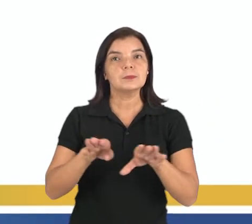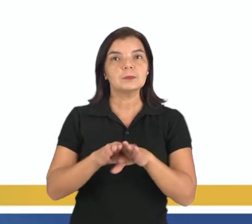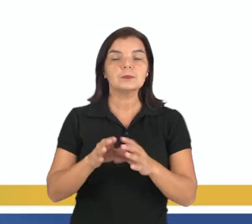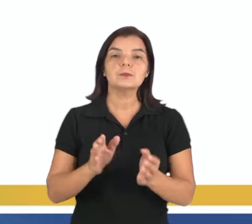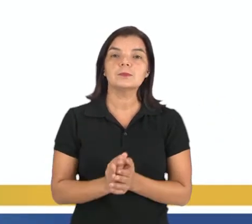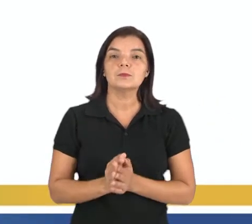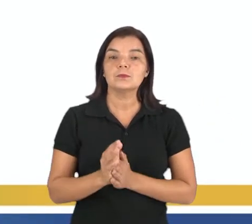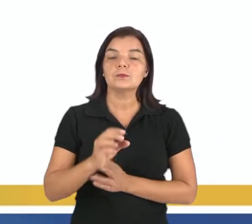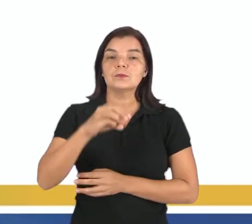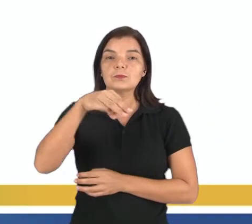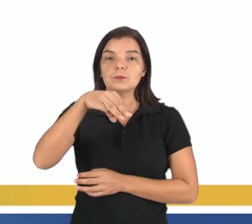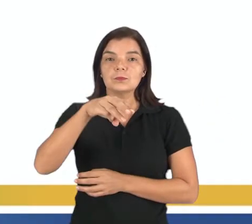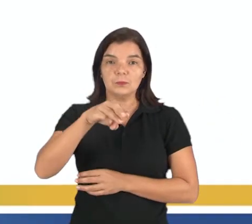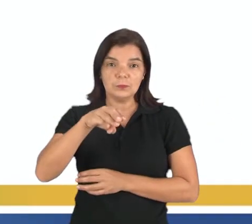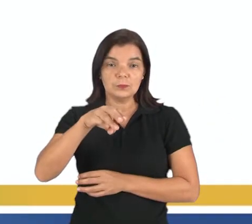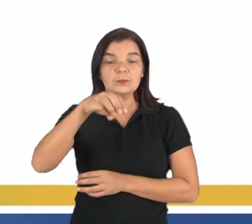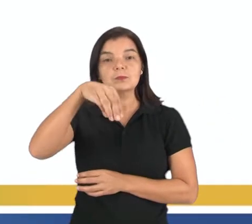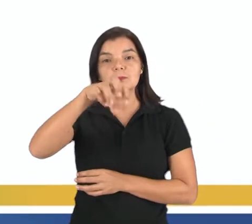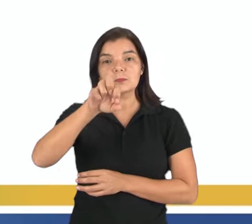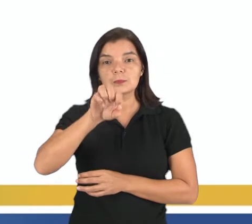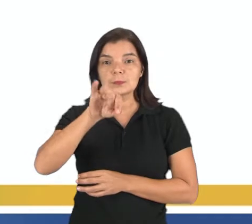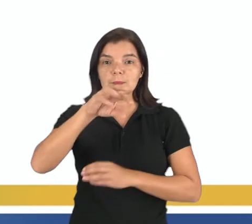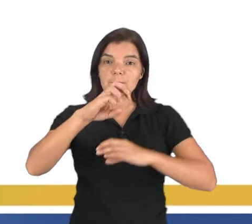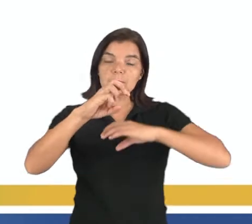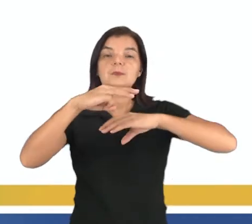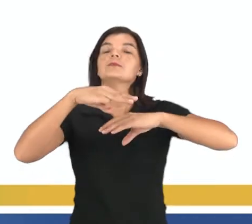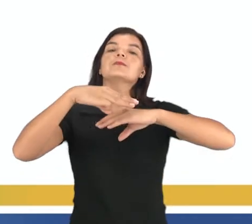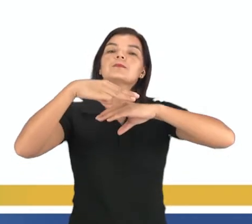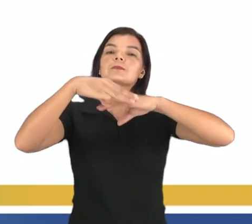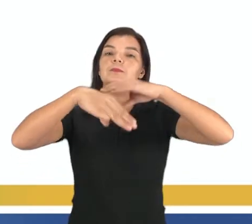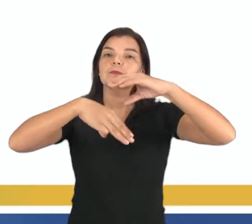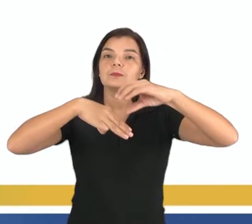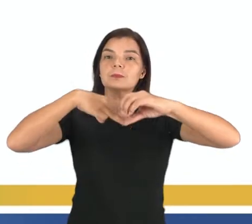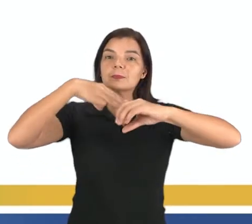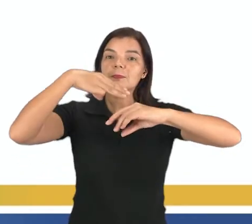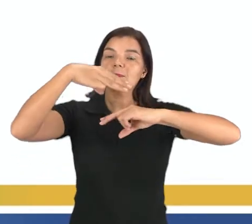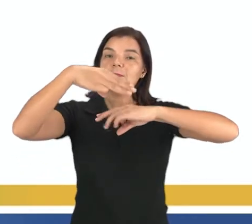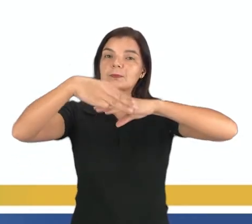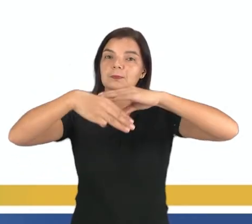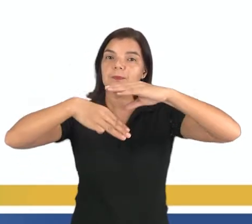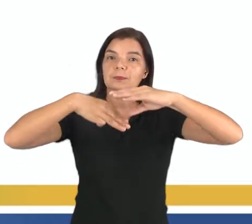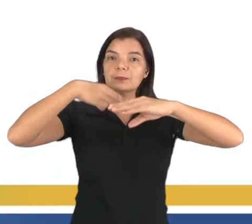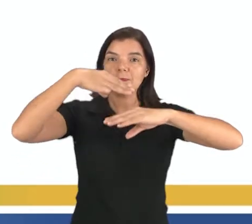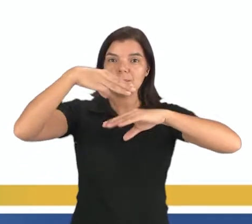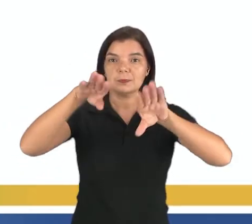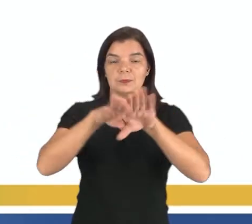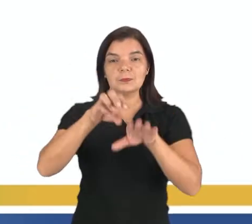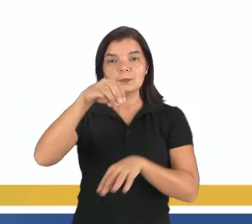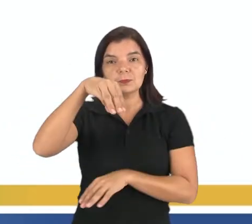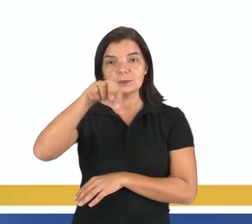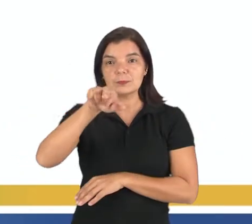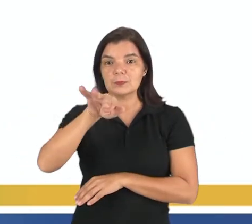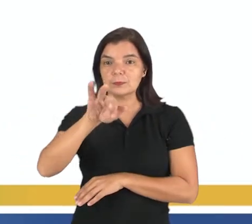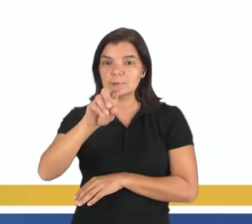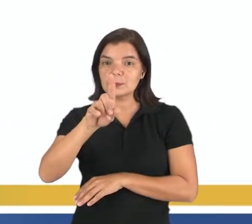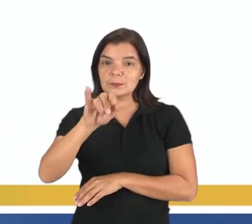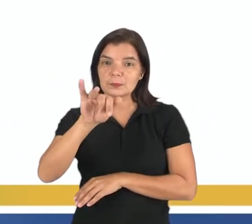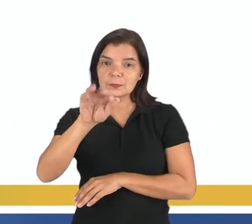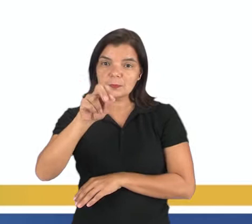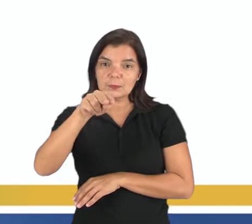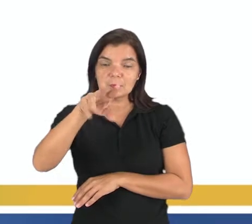meridianos. O que são eles? São essas linhazinhas aí que nós estamos vendo na vertical, ou seja,